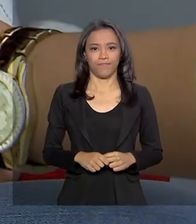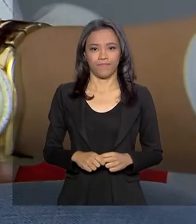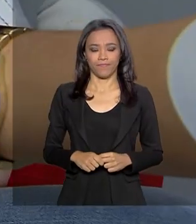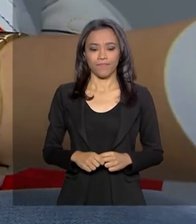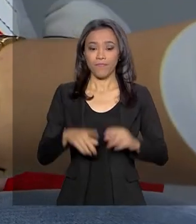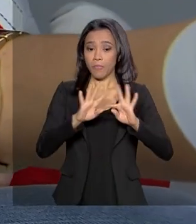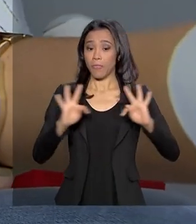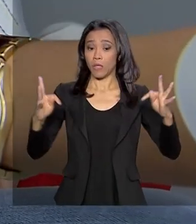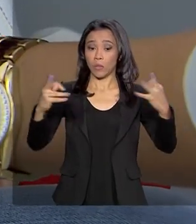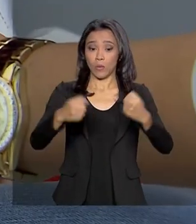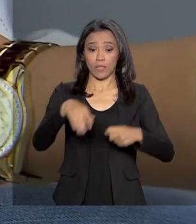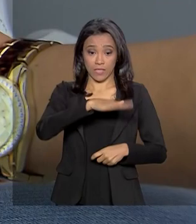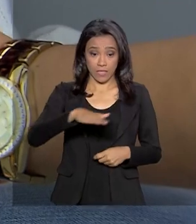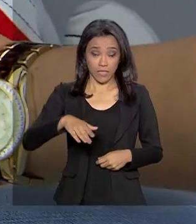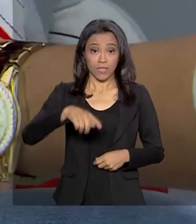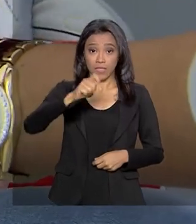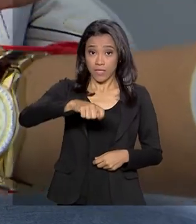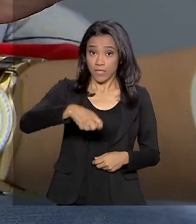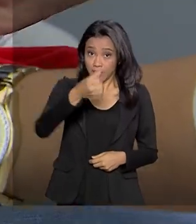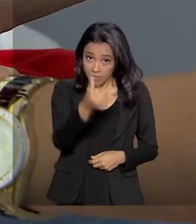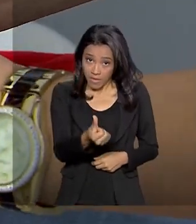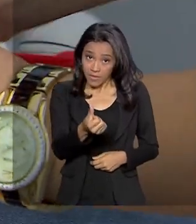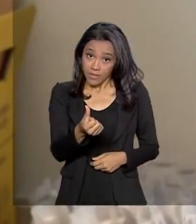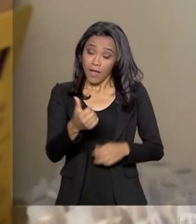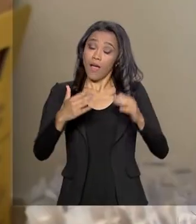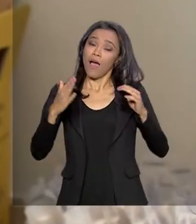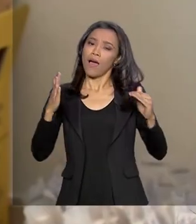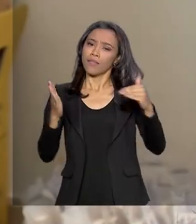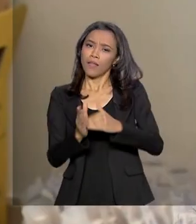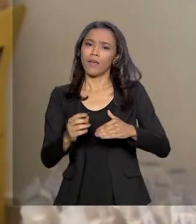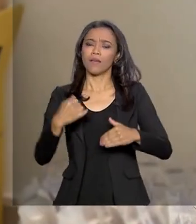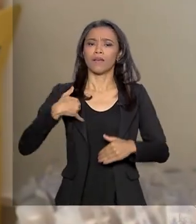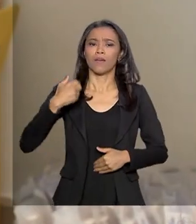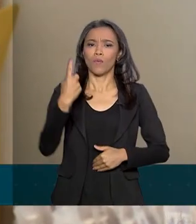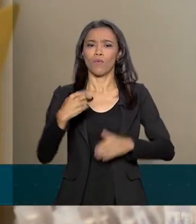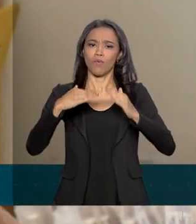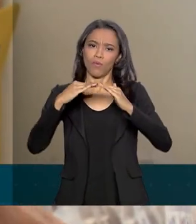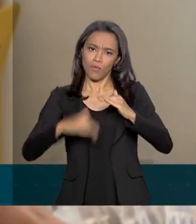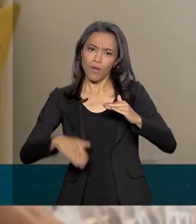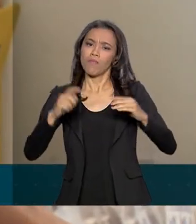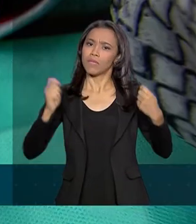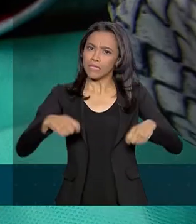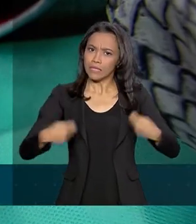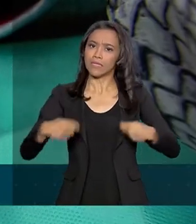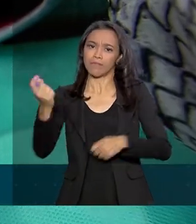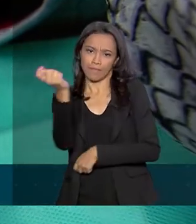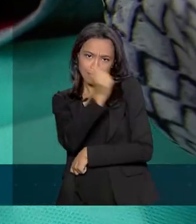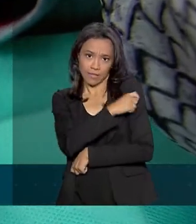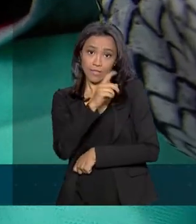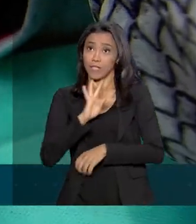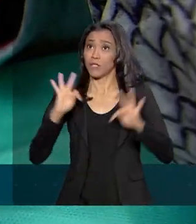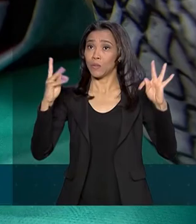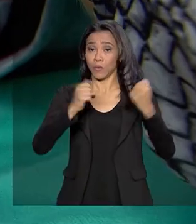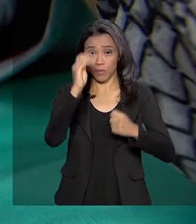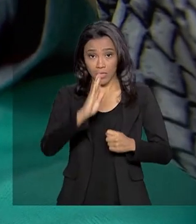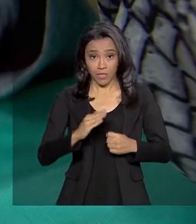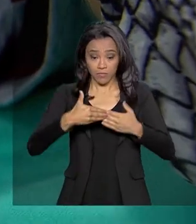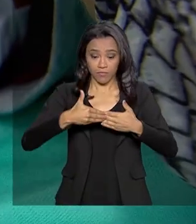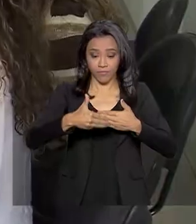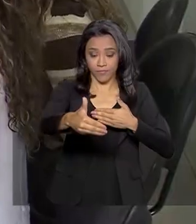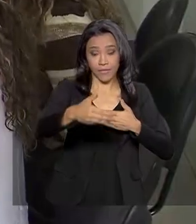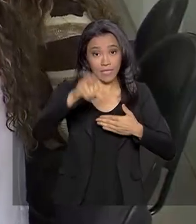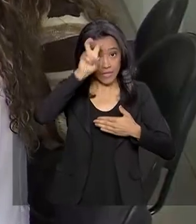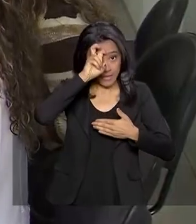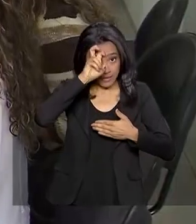Todas as crianças de seis meses a menores de um ano devem ser vacinadas em todo o país a partir desta quinta-feira.